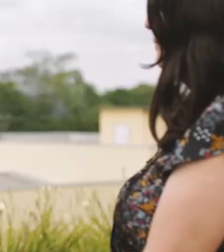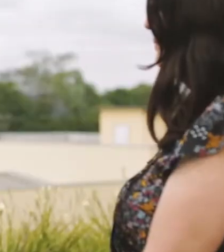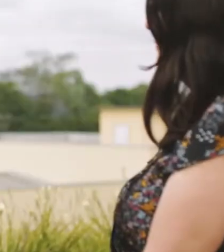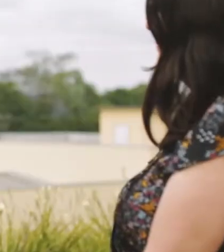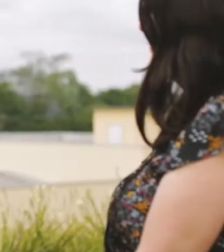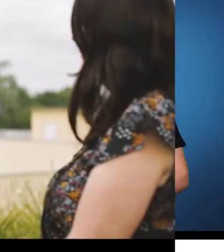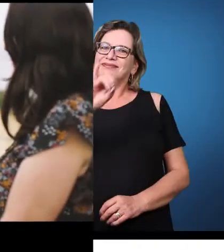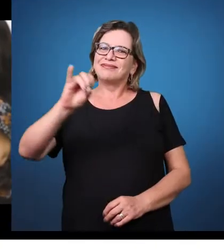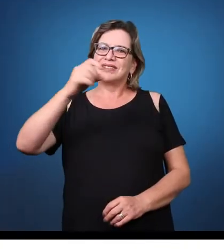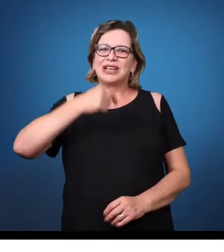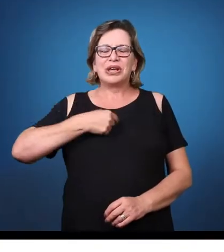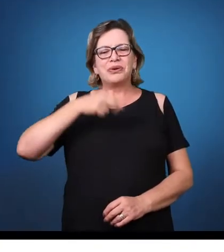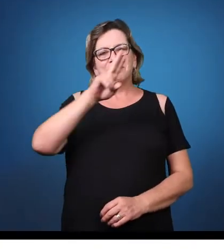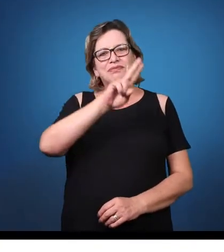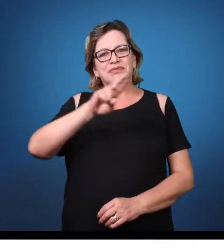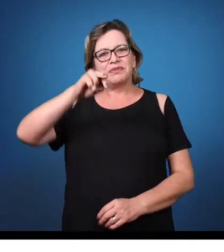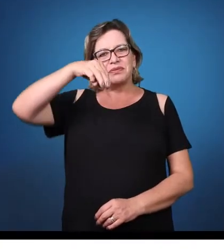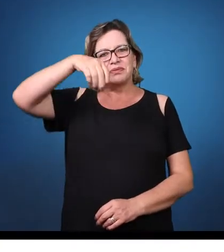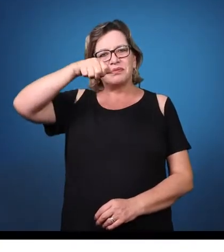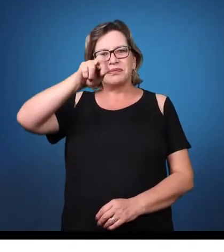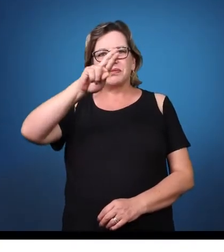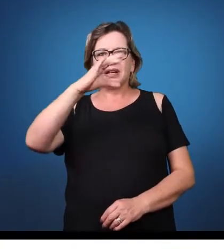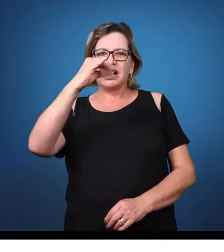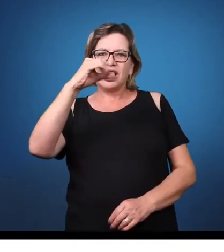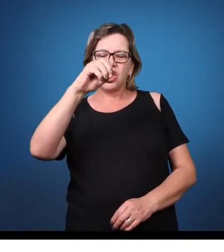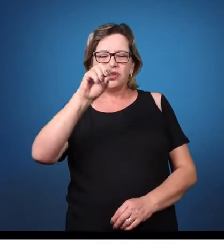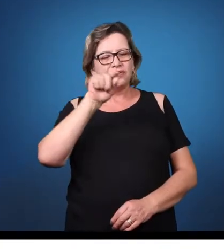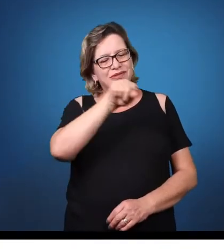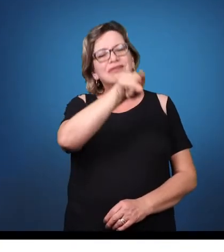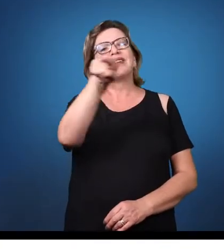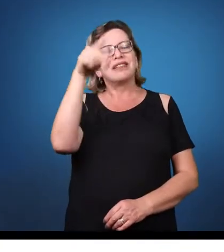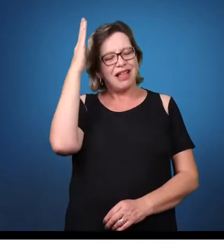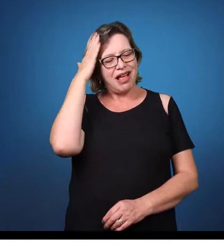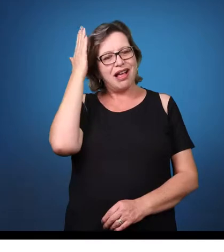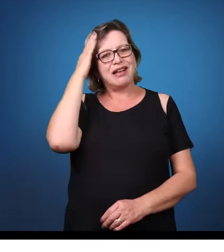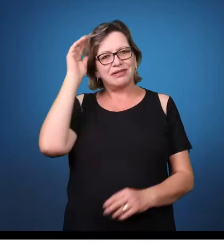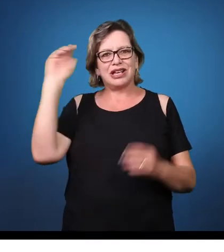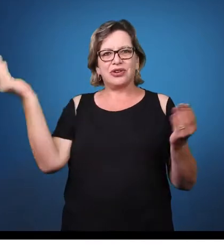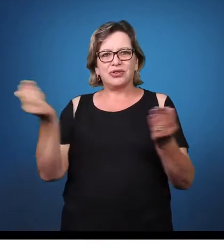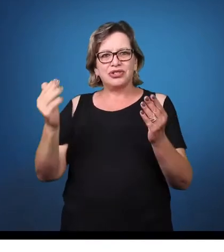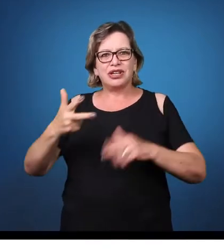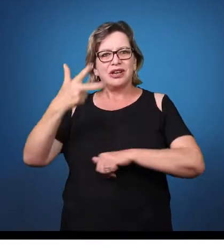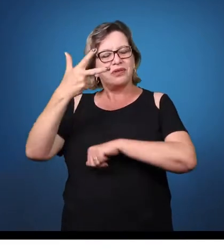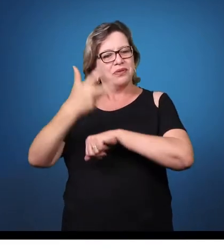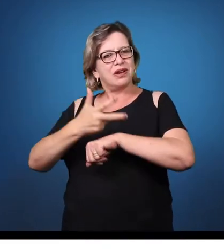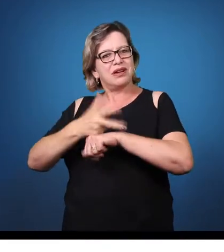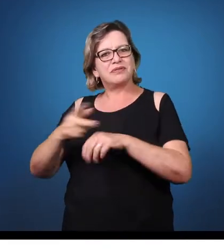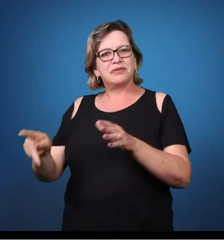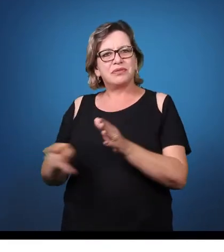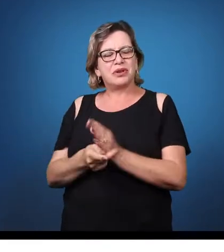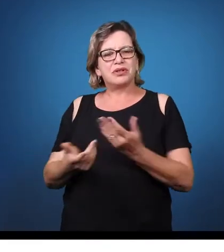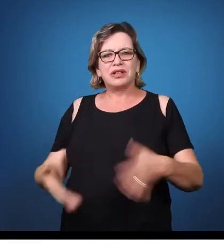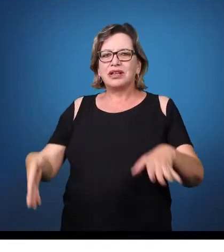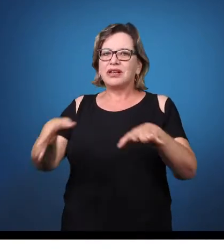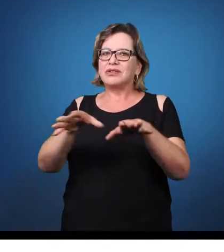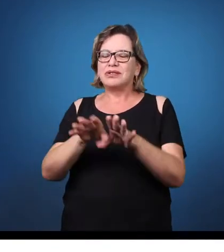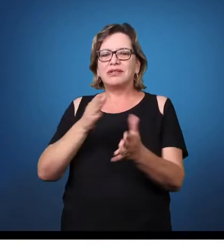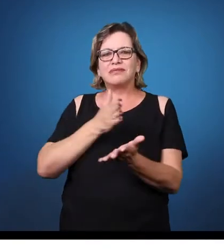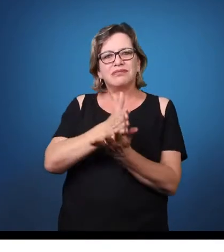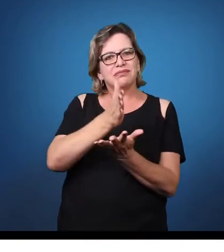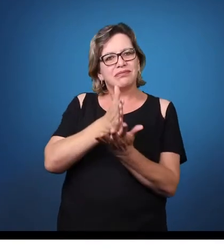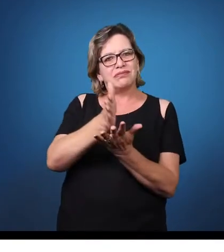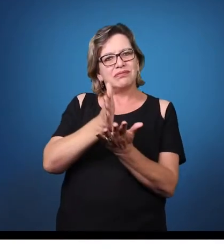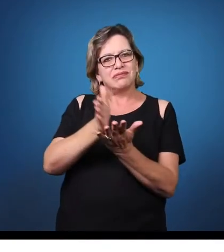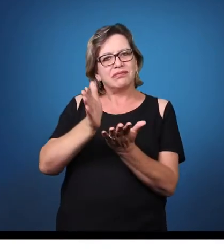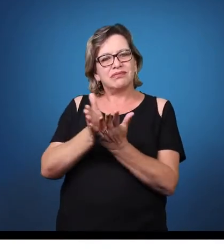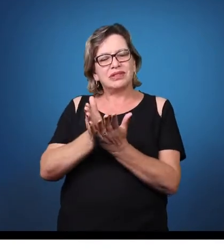Olá, eu sou Marcos Fernandes e você já sabe, esta é a nossa websérie Inclusão e Acessibilidade.